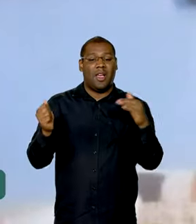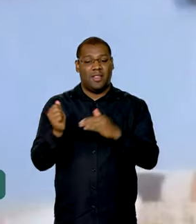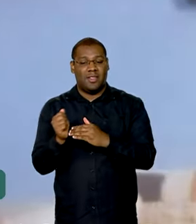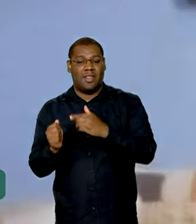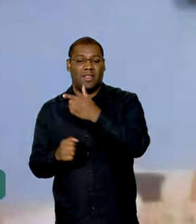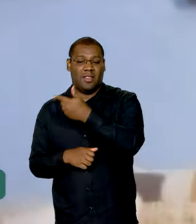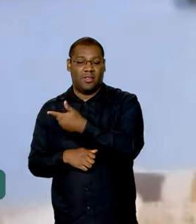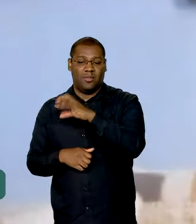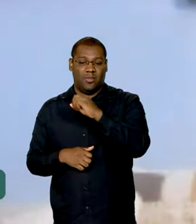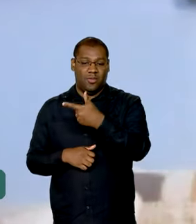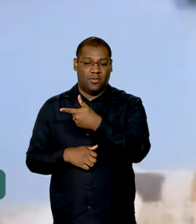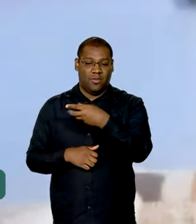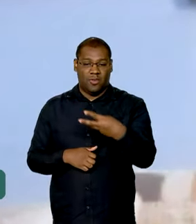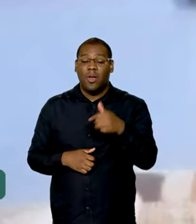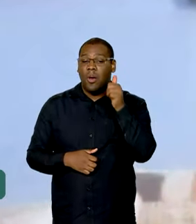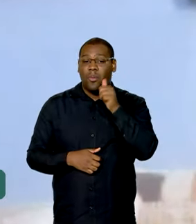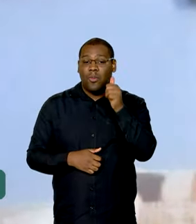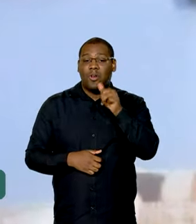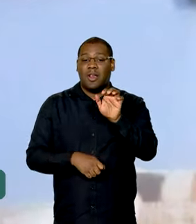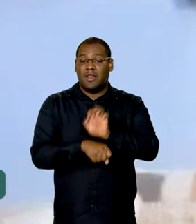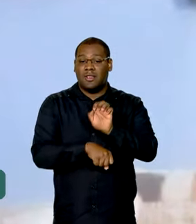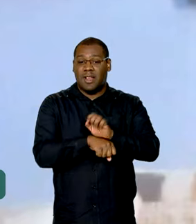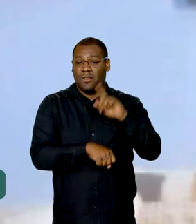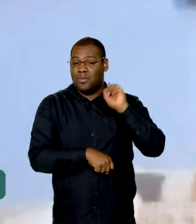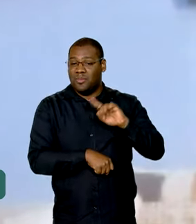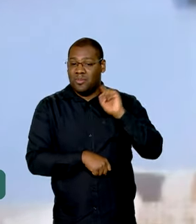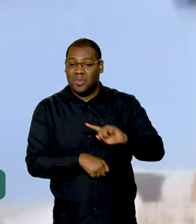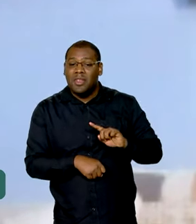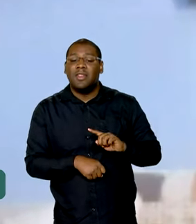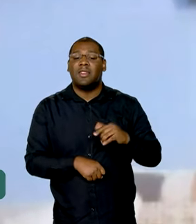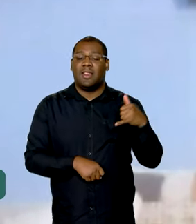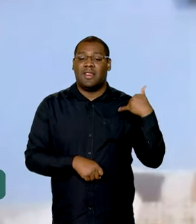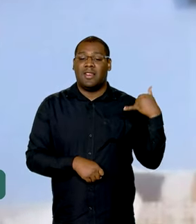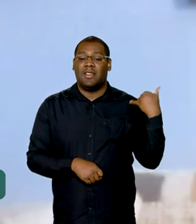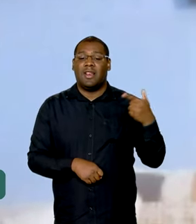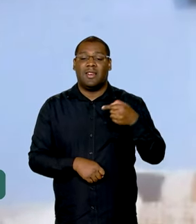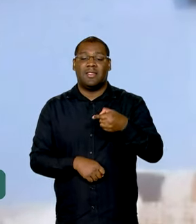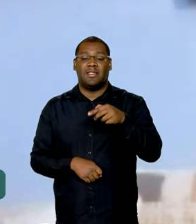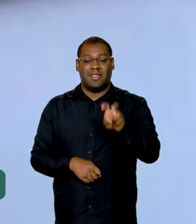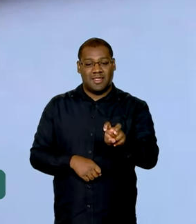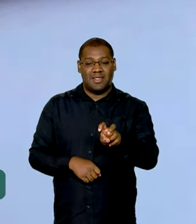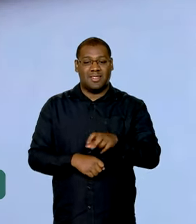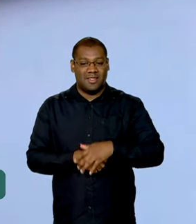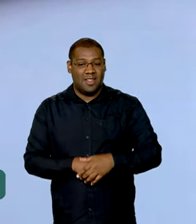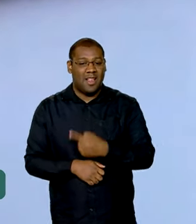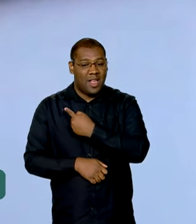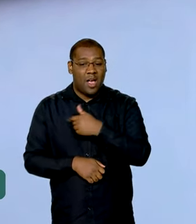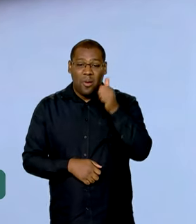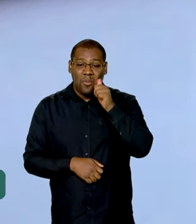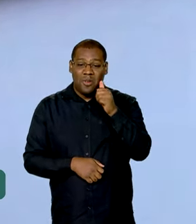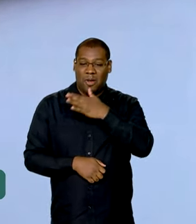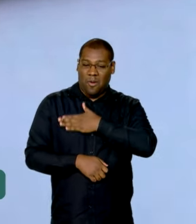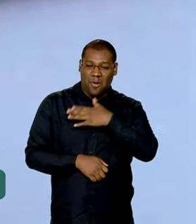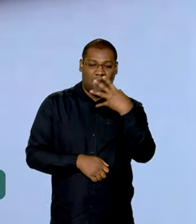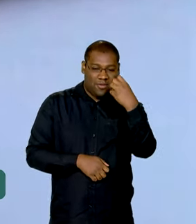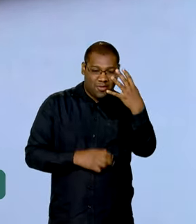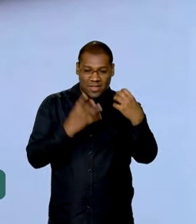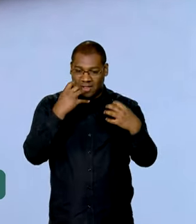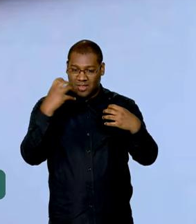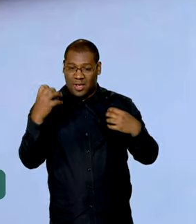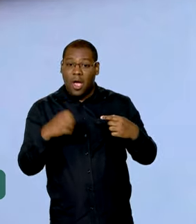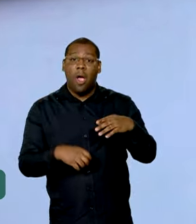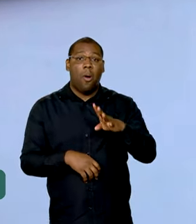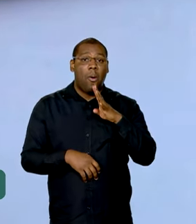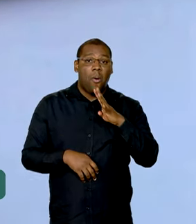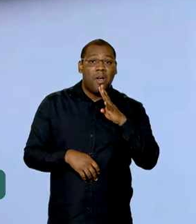mineira Maria Luísa Colares tem 75 anos e está nessa estatística. Ela já conhece quase todo